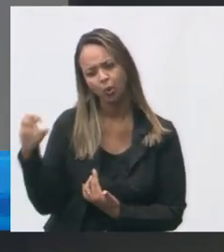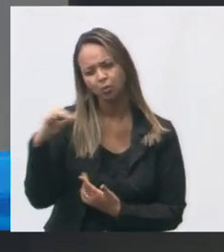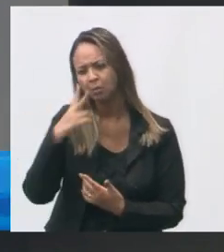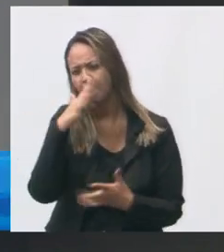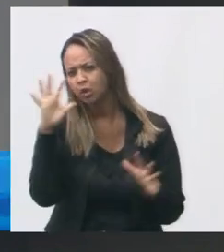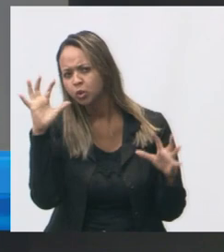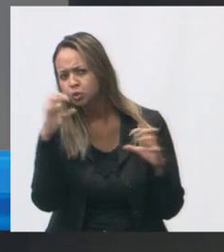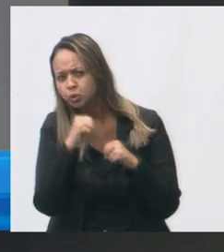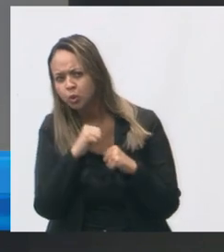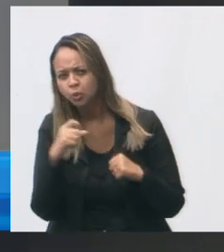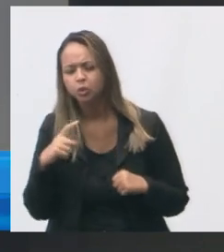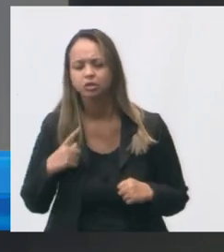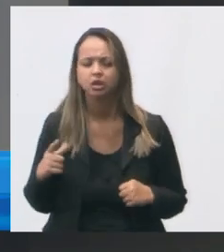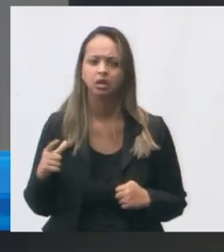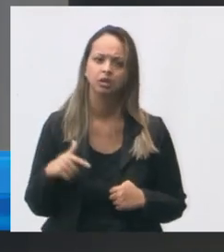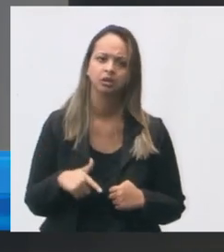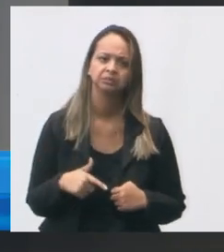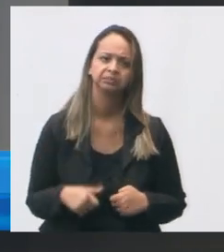escura na recepção